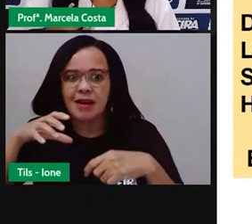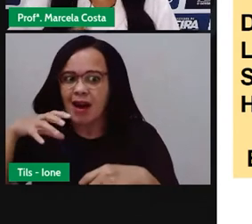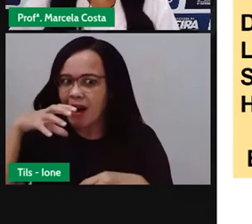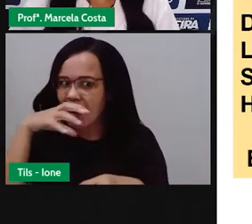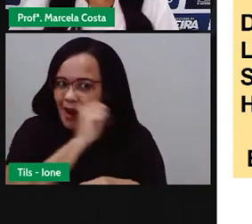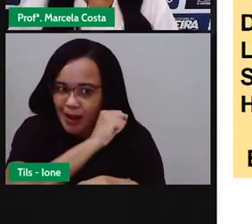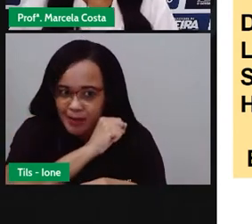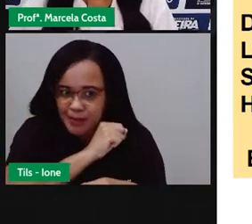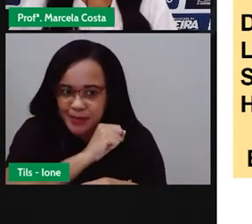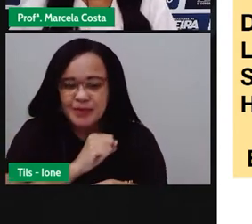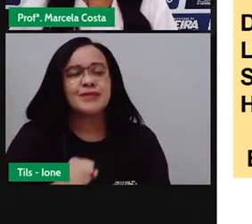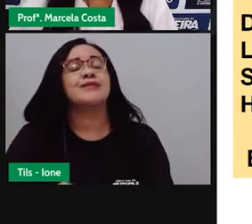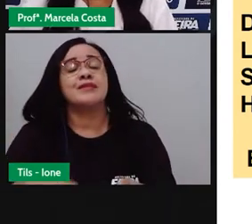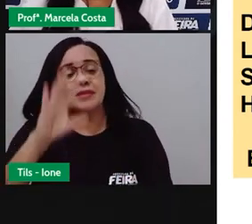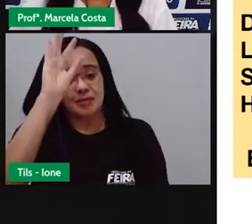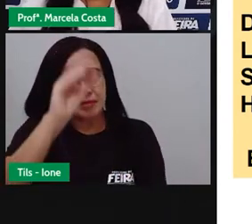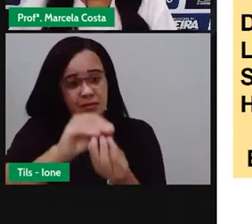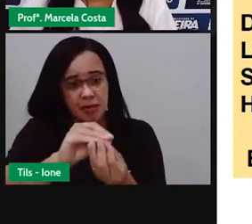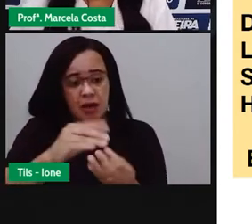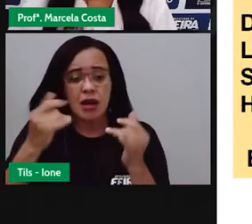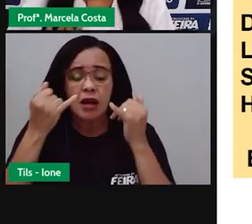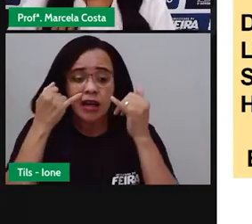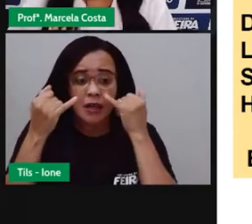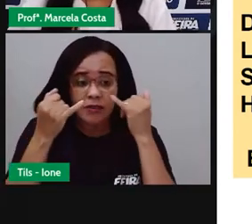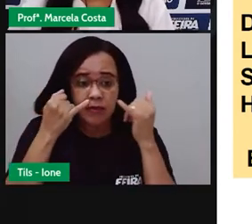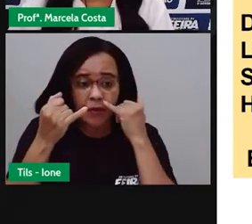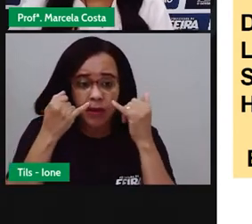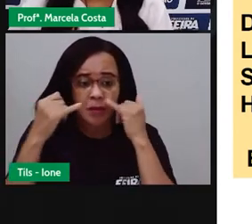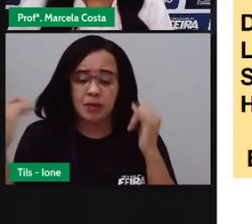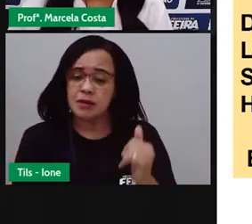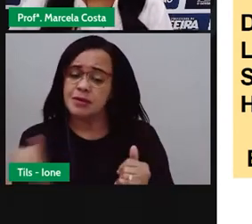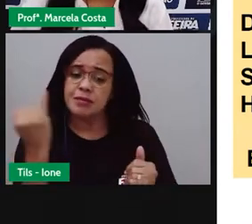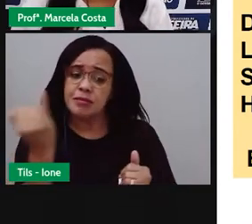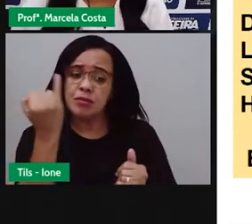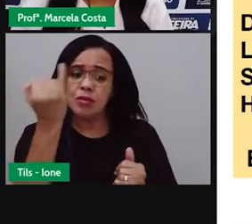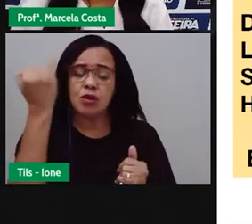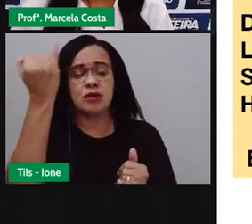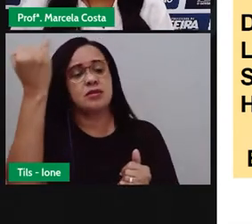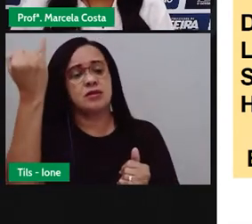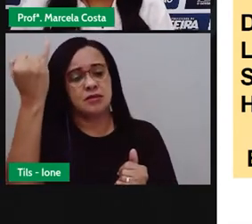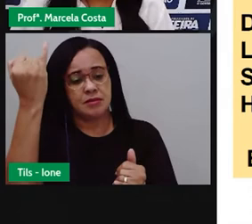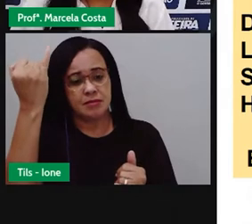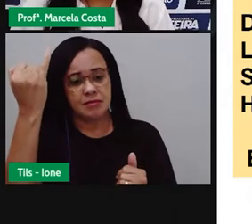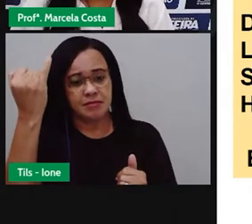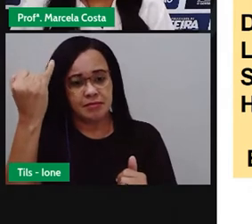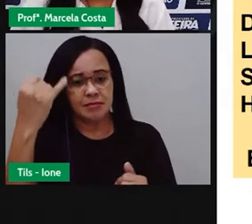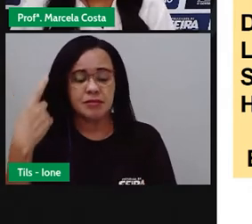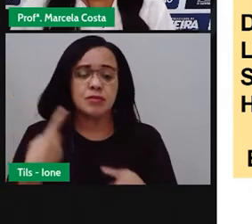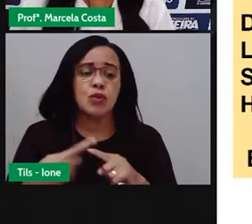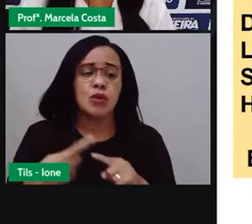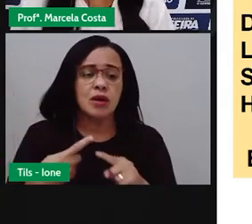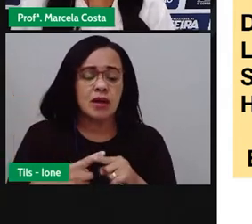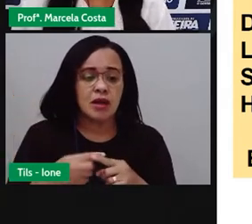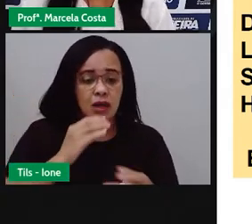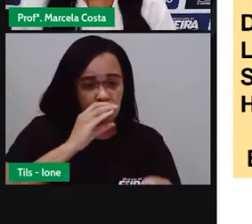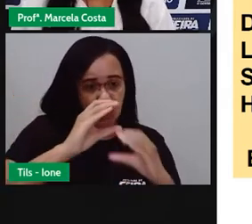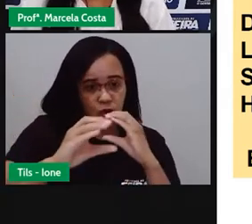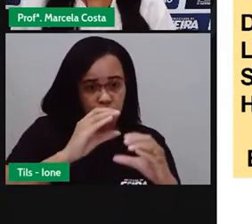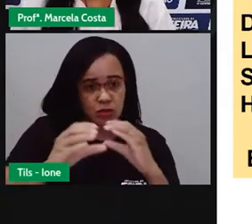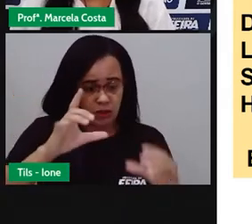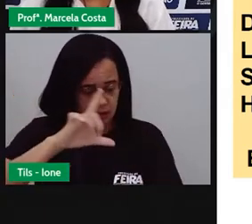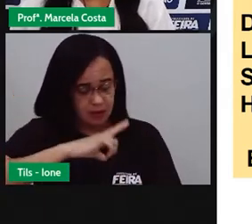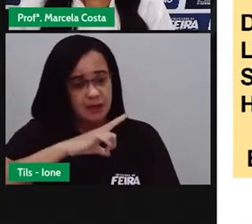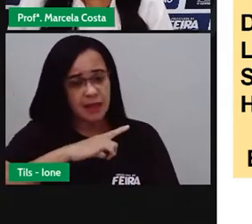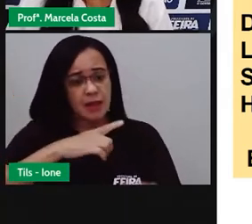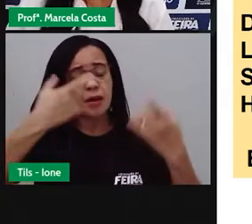e precisa reunir informações importantes para que essa comunicação seja estabelecida. Então, a gente